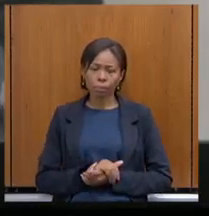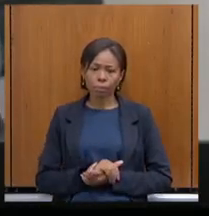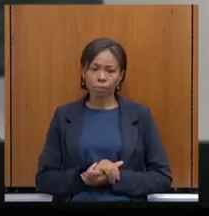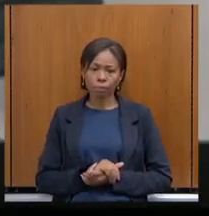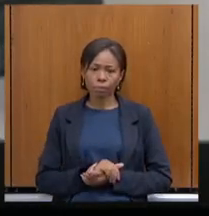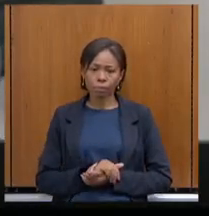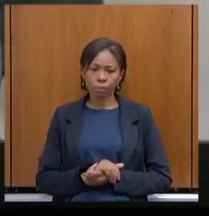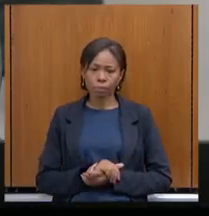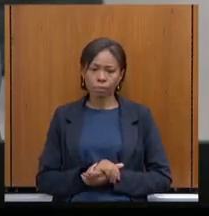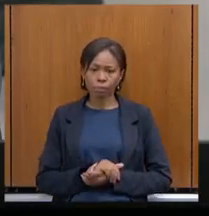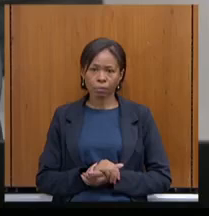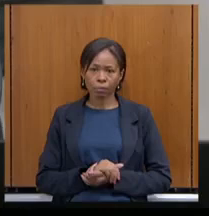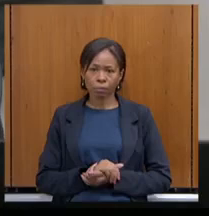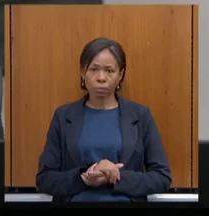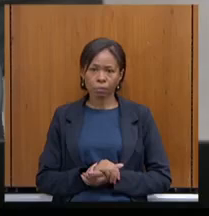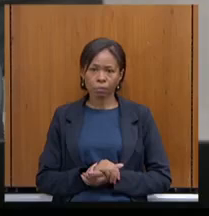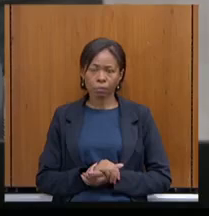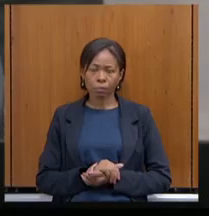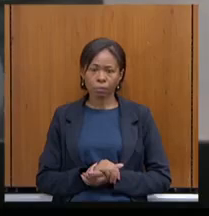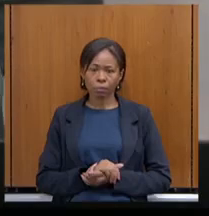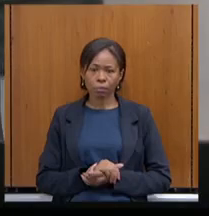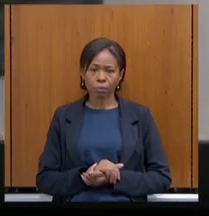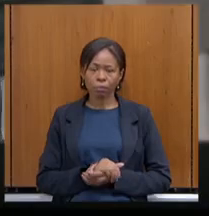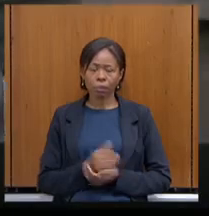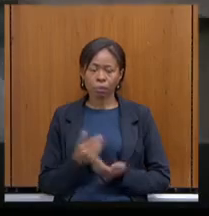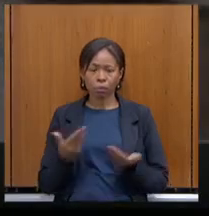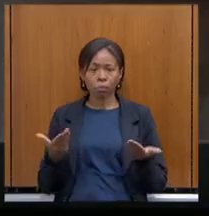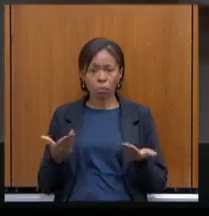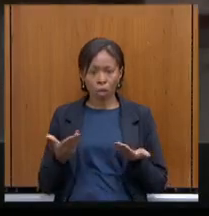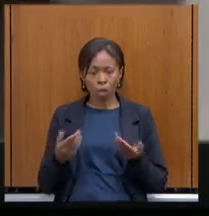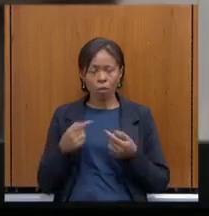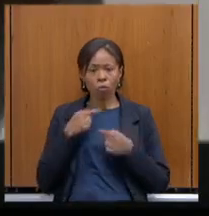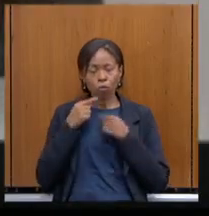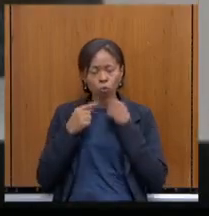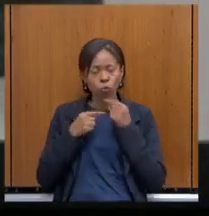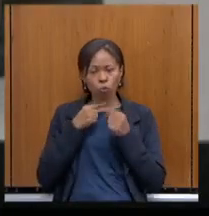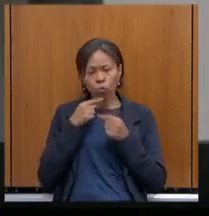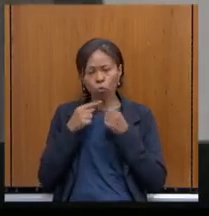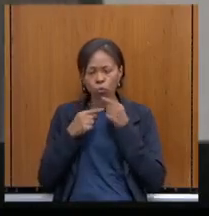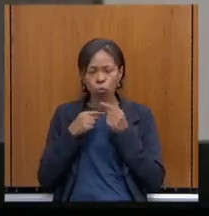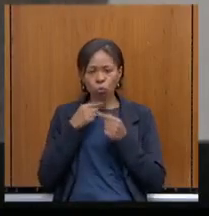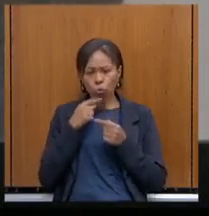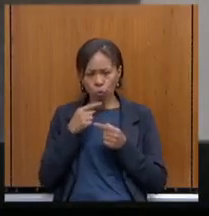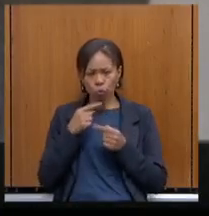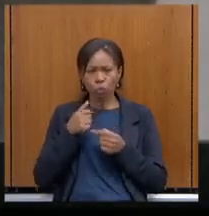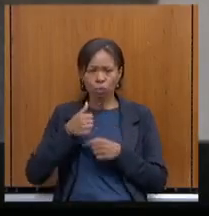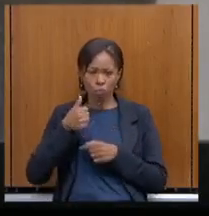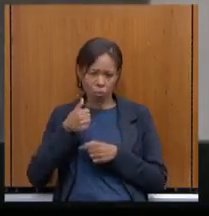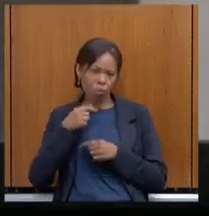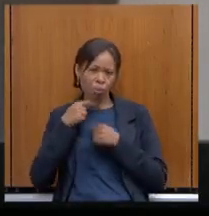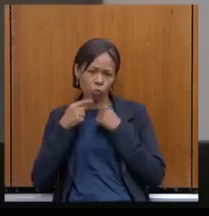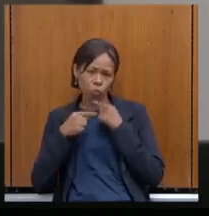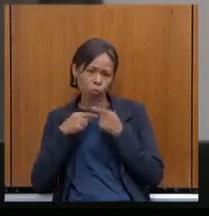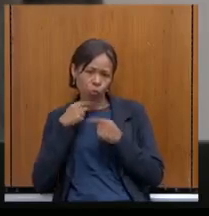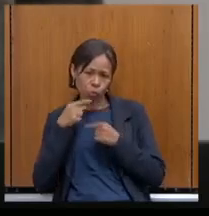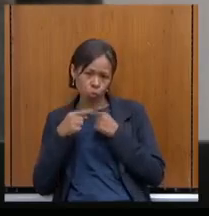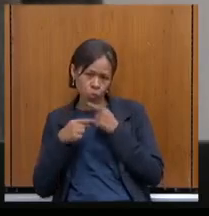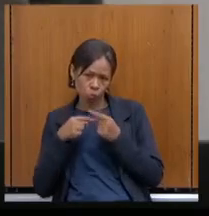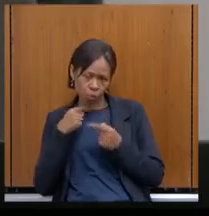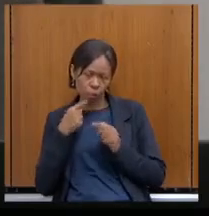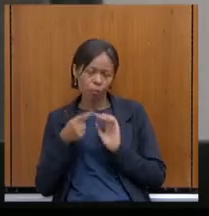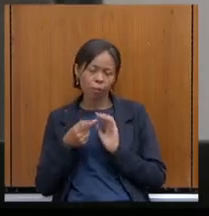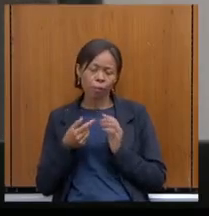as nossas dúvidas, apenas dúvidas para depois, quem sabe, a gente